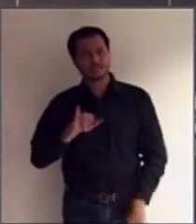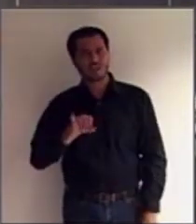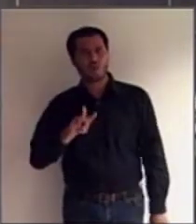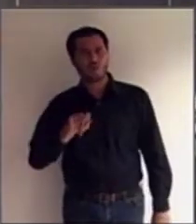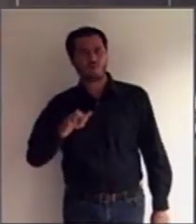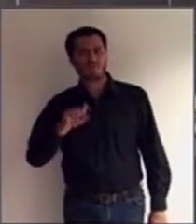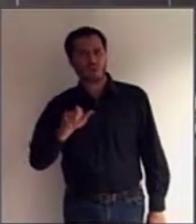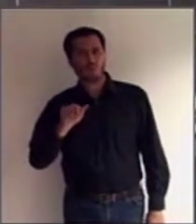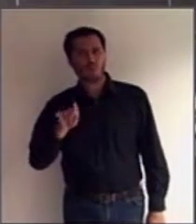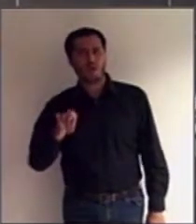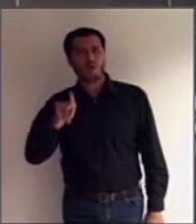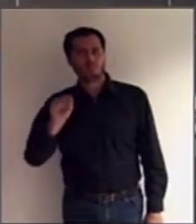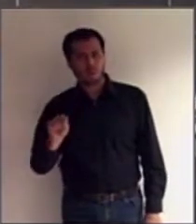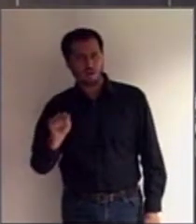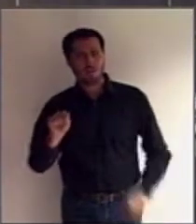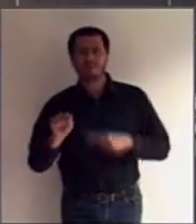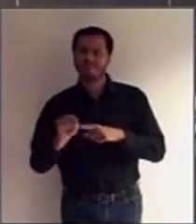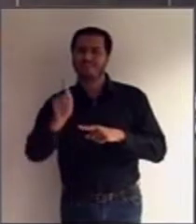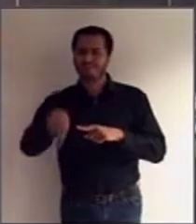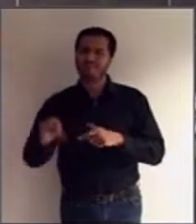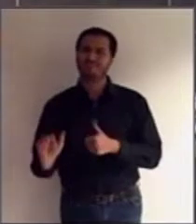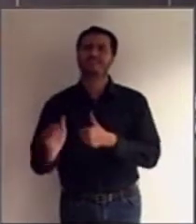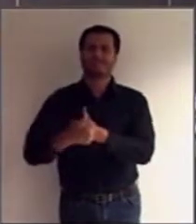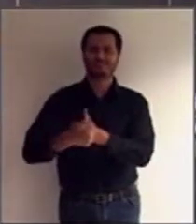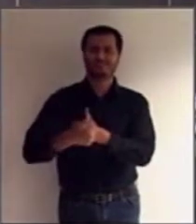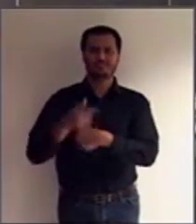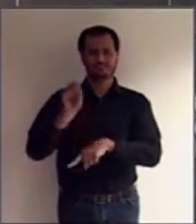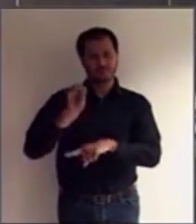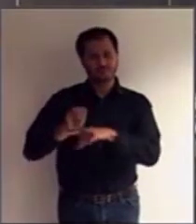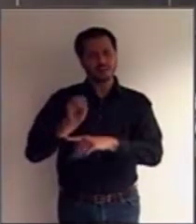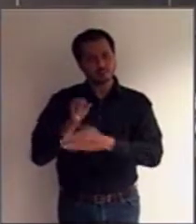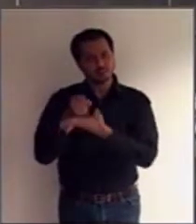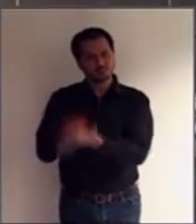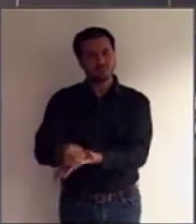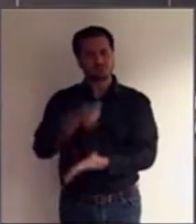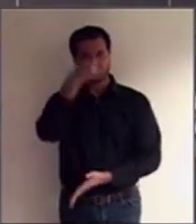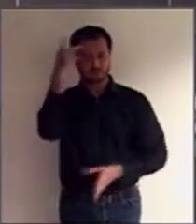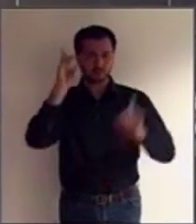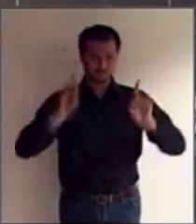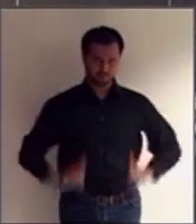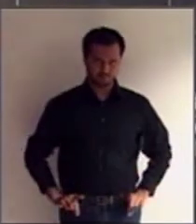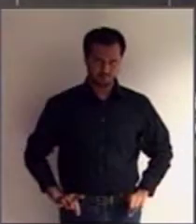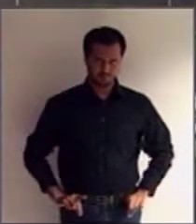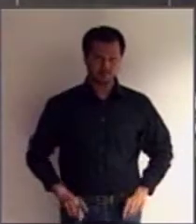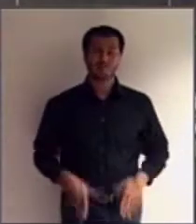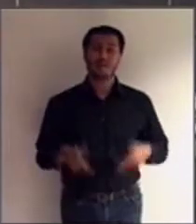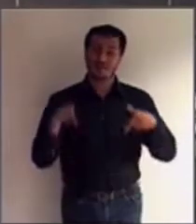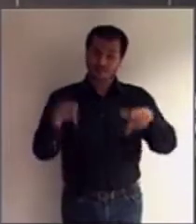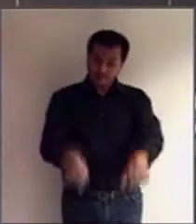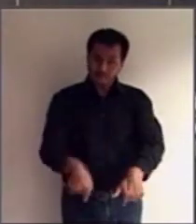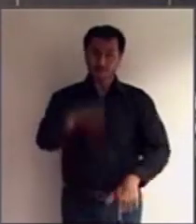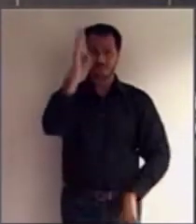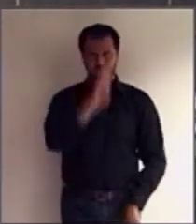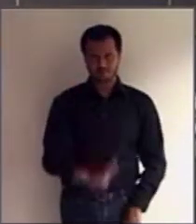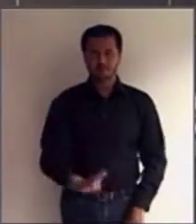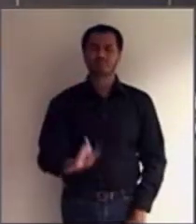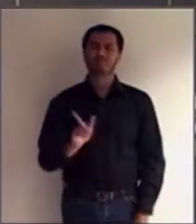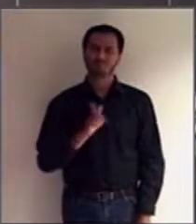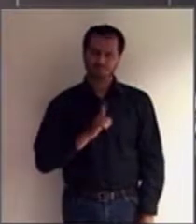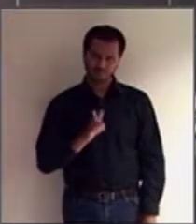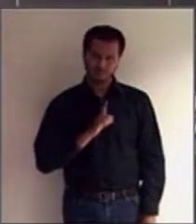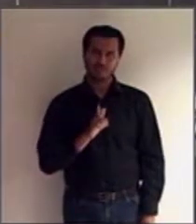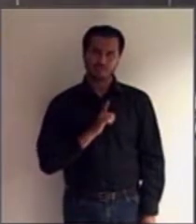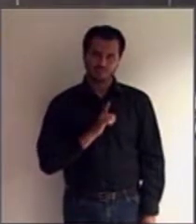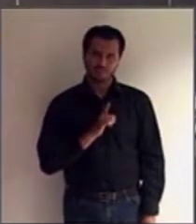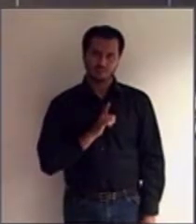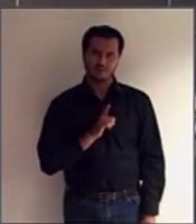por parte das pessoas com deficiência. No Brasil, nós temos essa salvaguarda? Temos. Nada